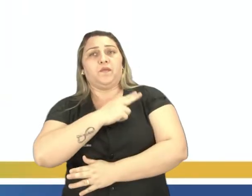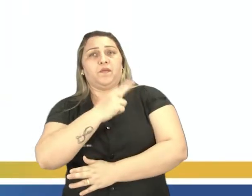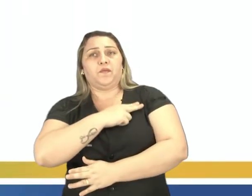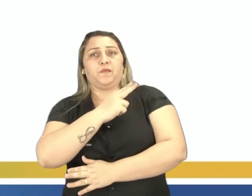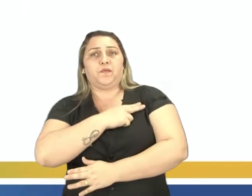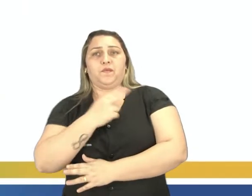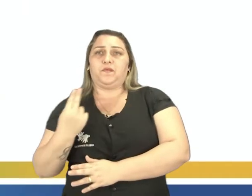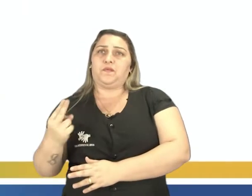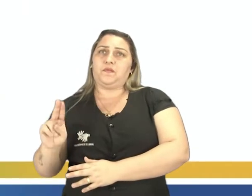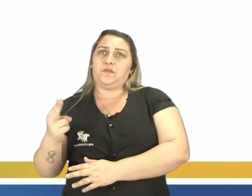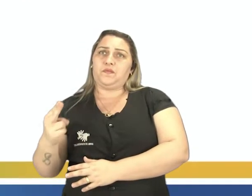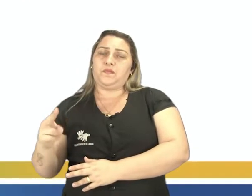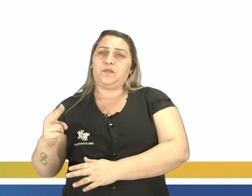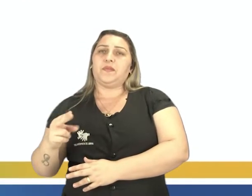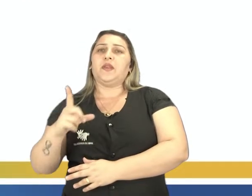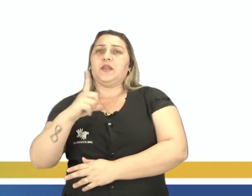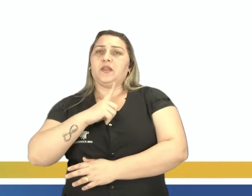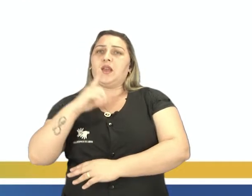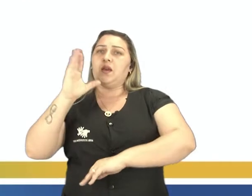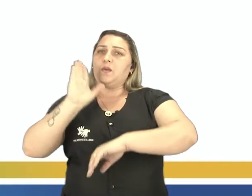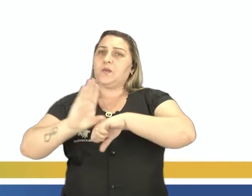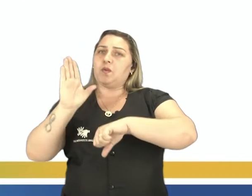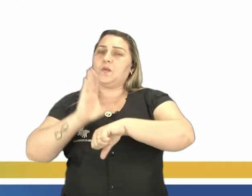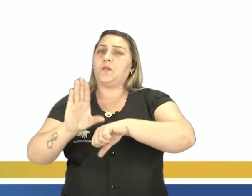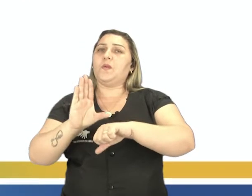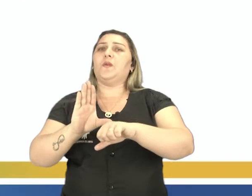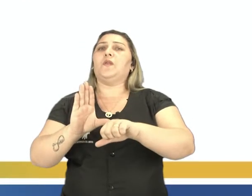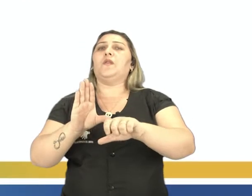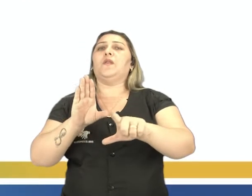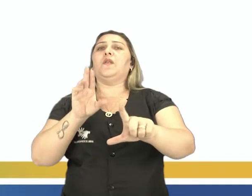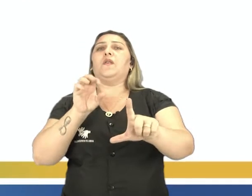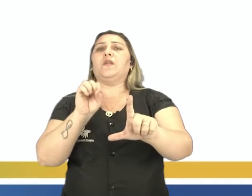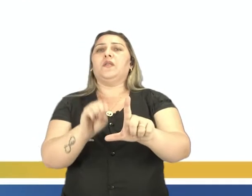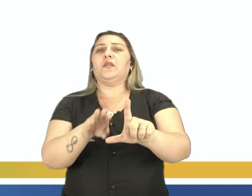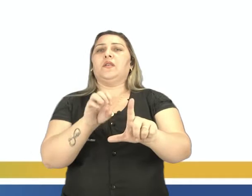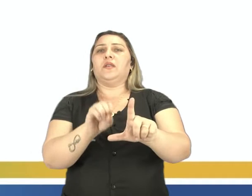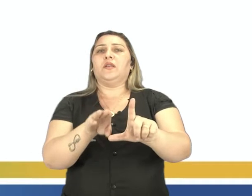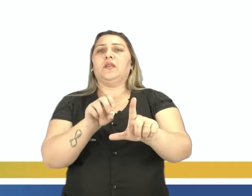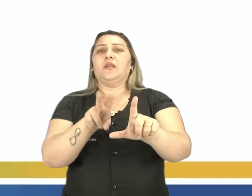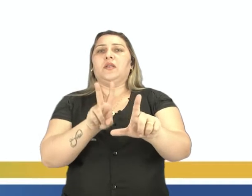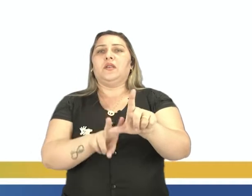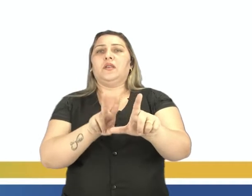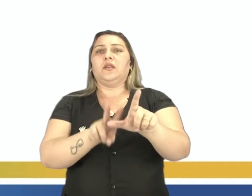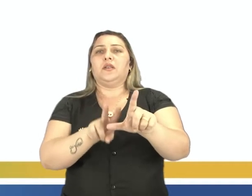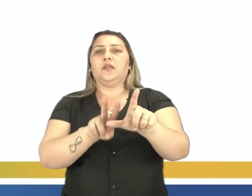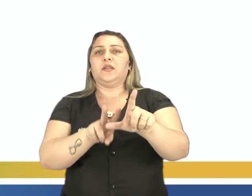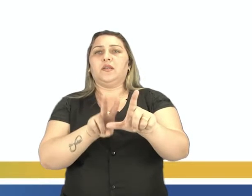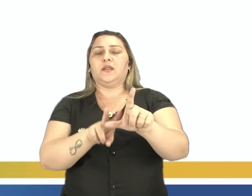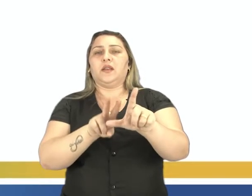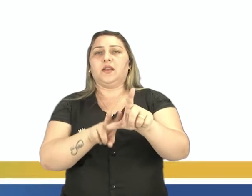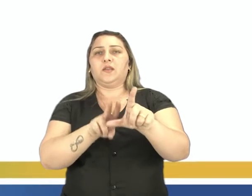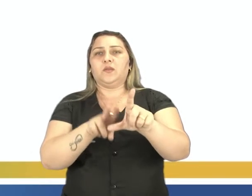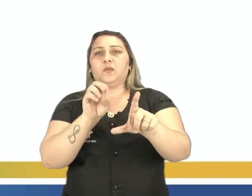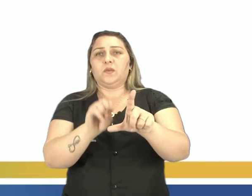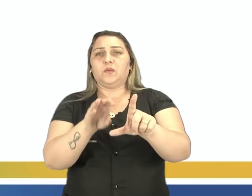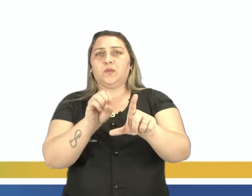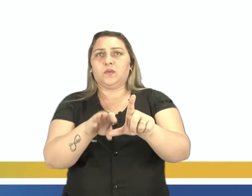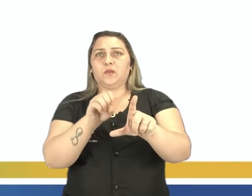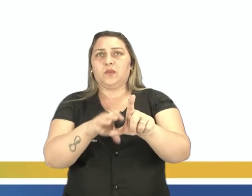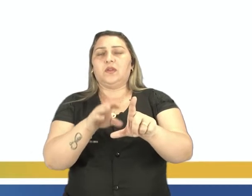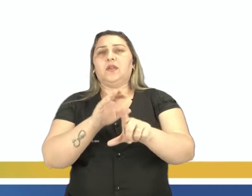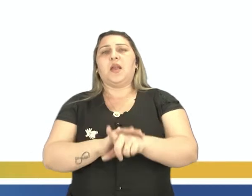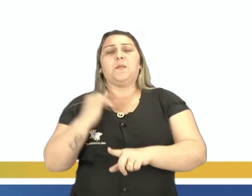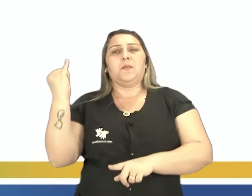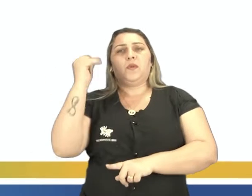Universidade Federal do Acre, que oferece o curso de licenciatura em Música desde o ano de 2006. O que é importante você saber